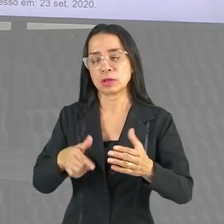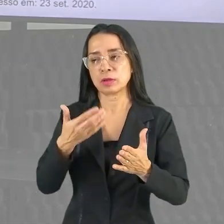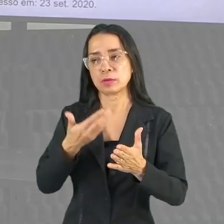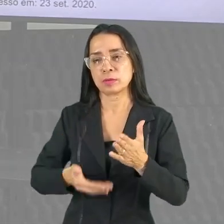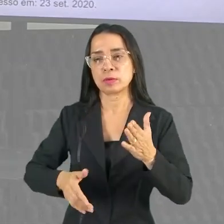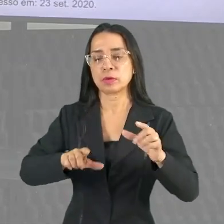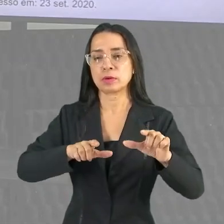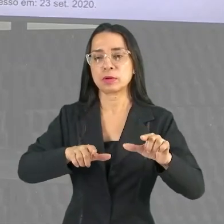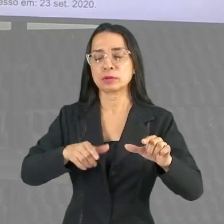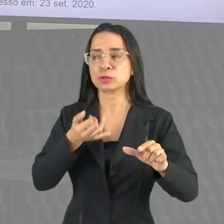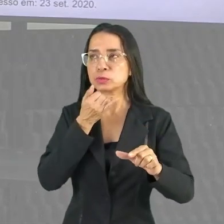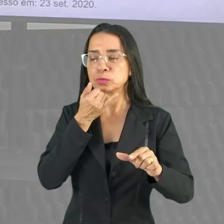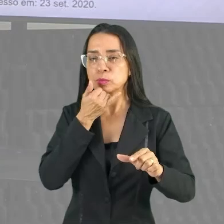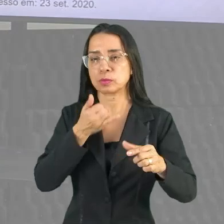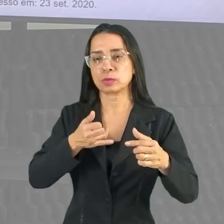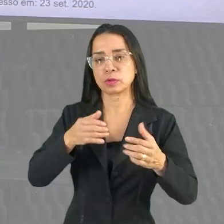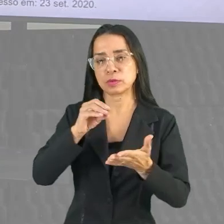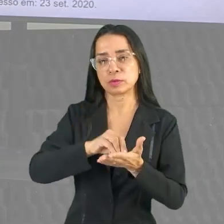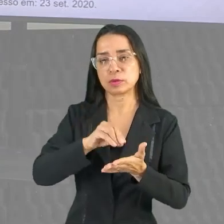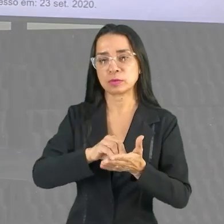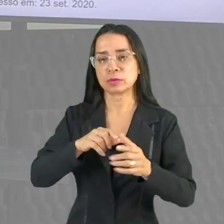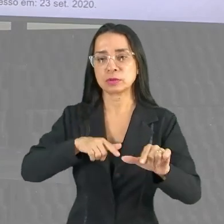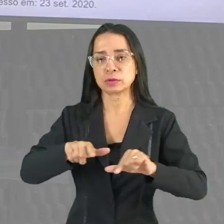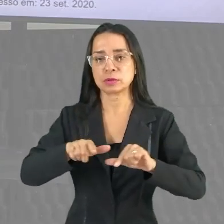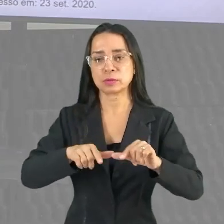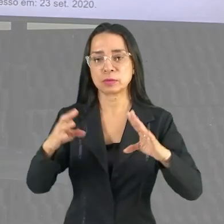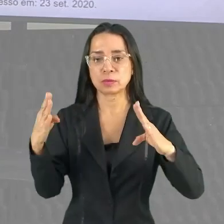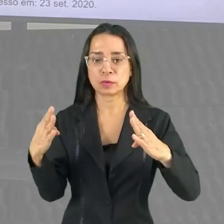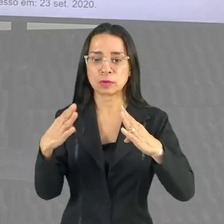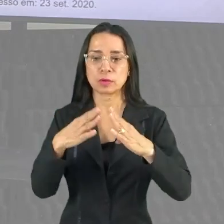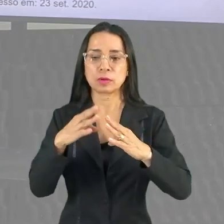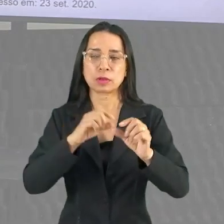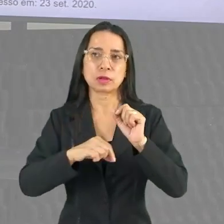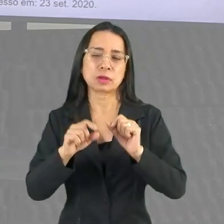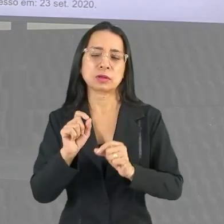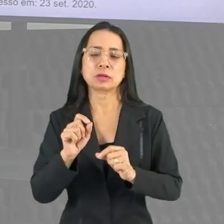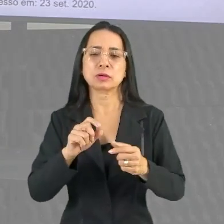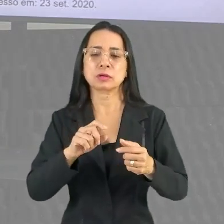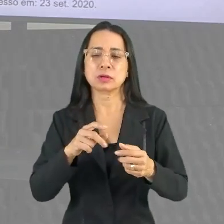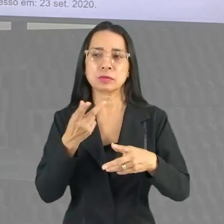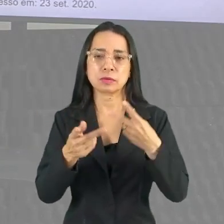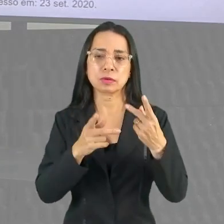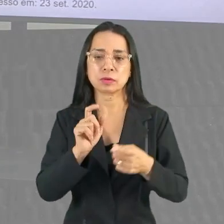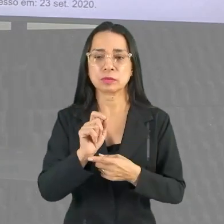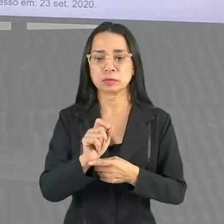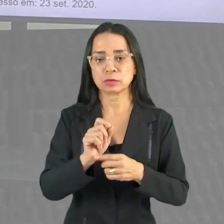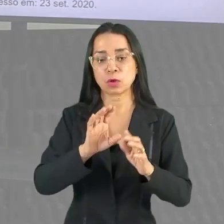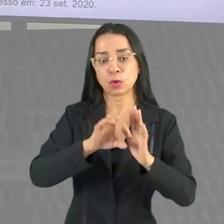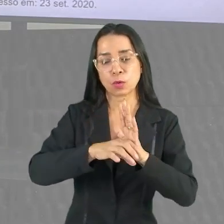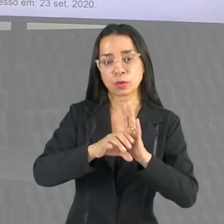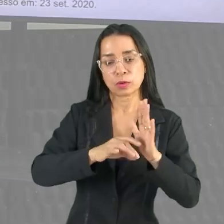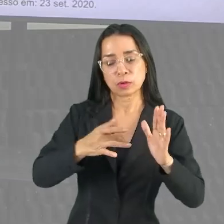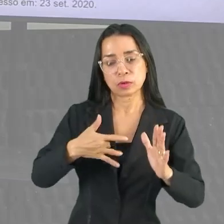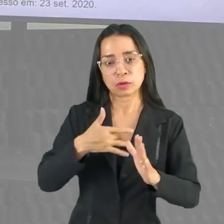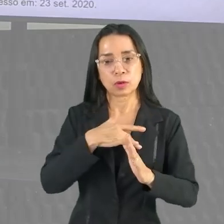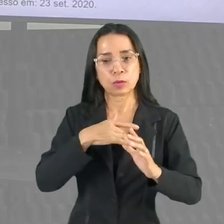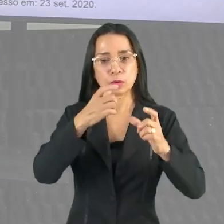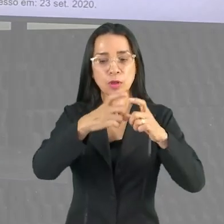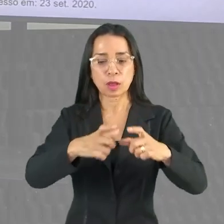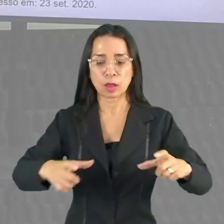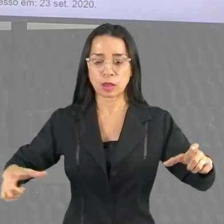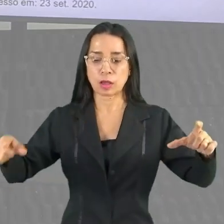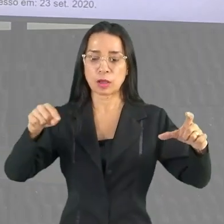sociais, habitação. O que ele quer dizer com isso? Que o conceito de saúde é bem mais amplo. E o seu